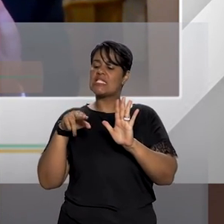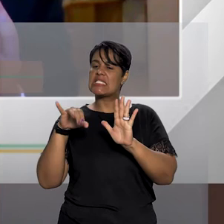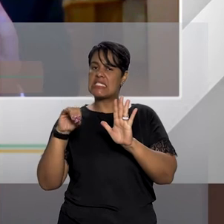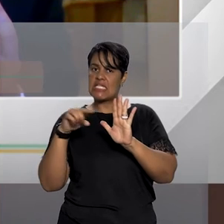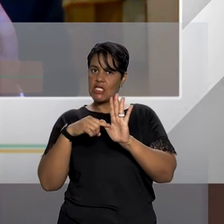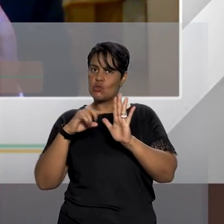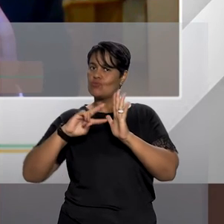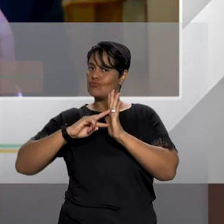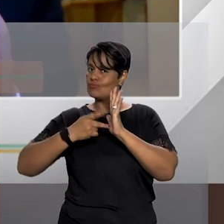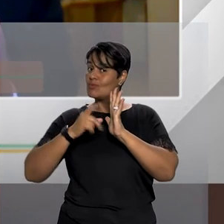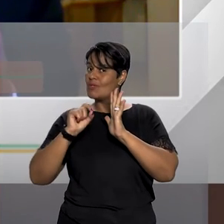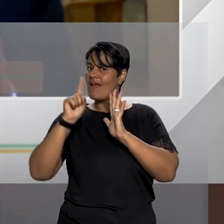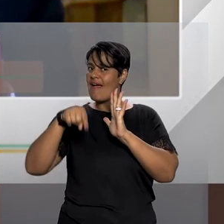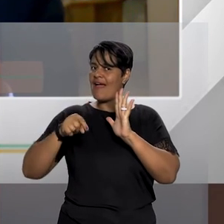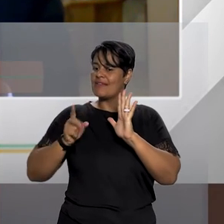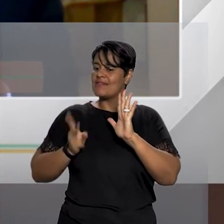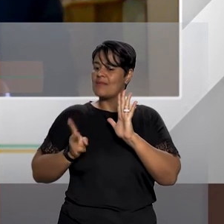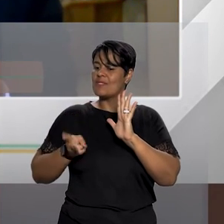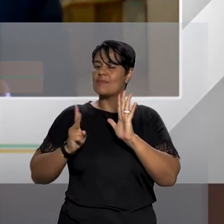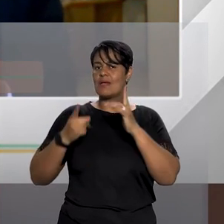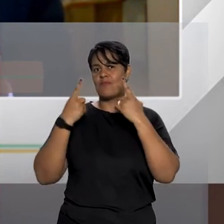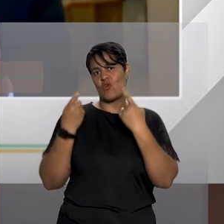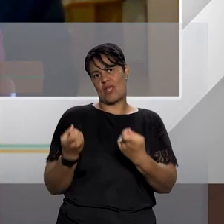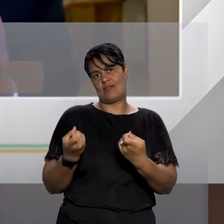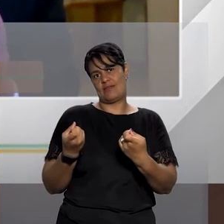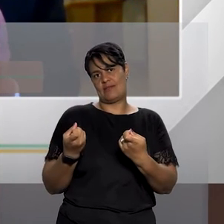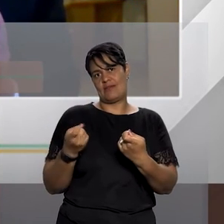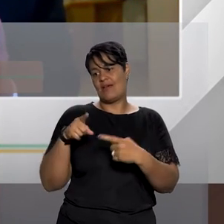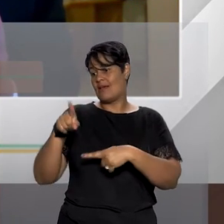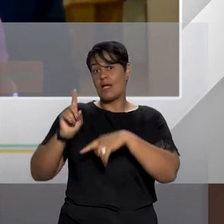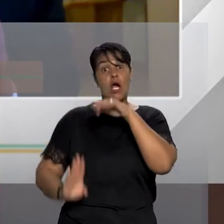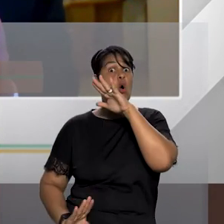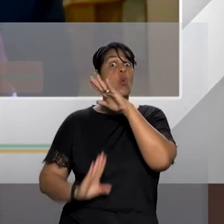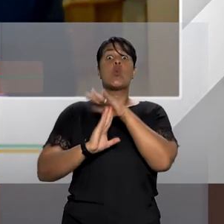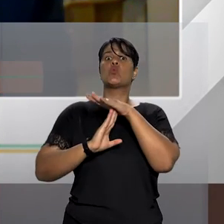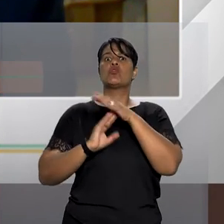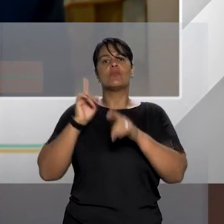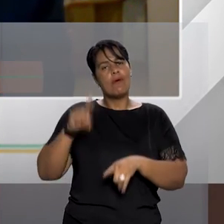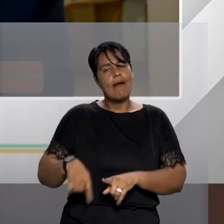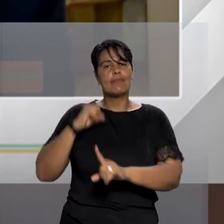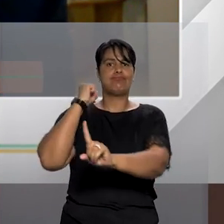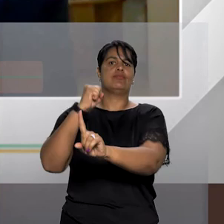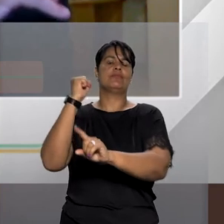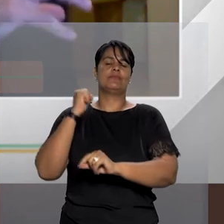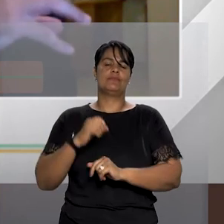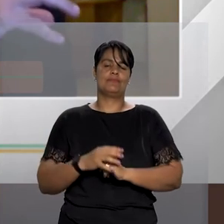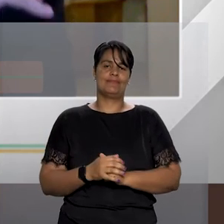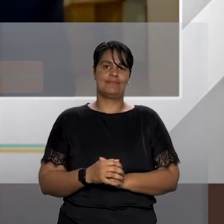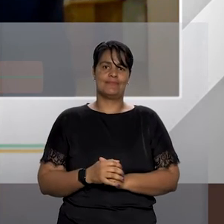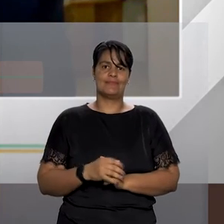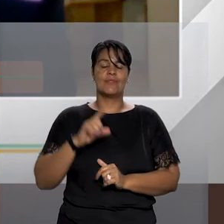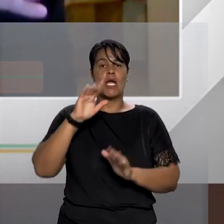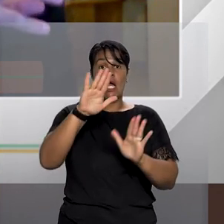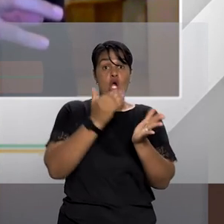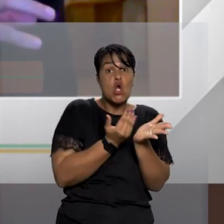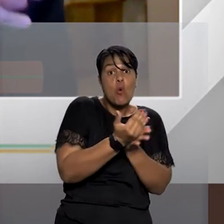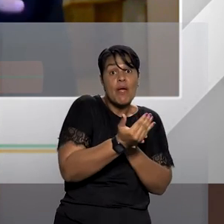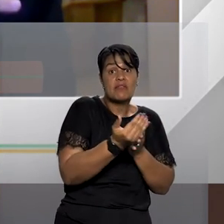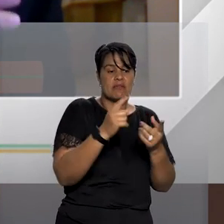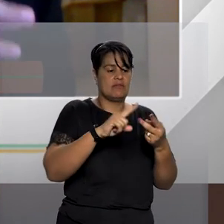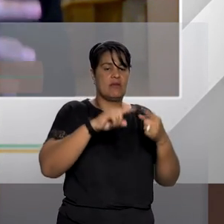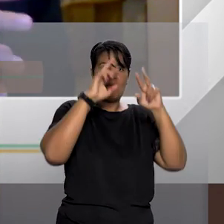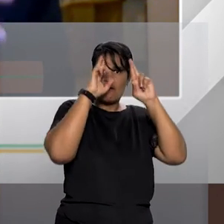um contínuo de violências o feminicídio é o ápice desse contínuo de violências que começa com a falta de respeito com os